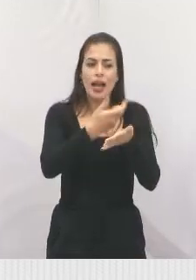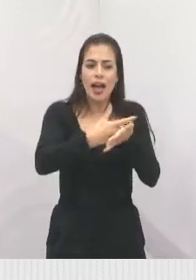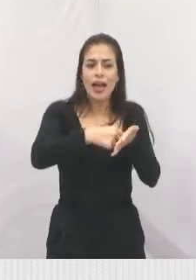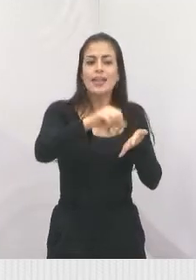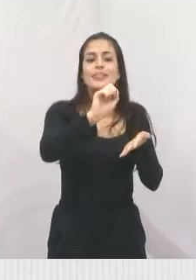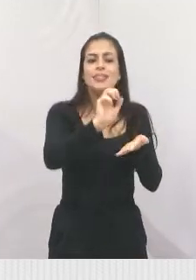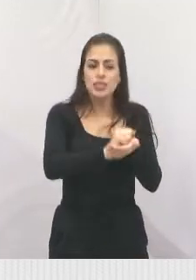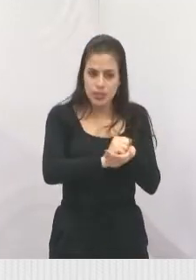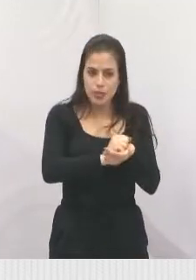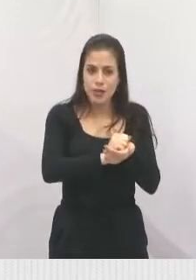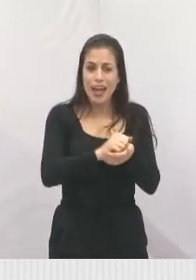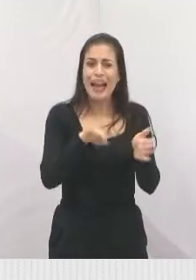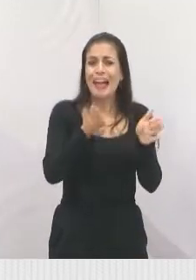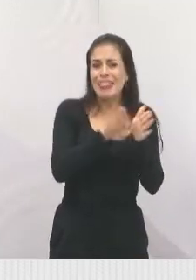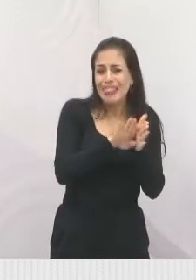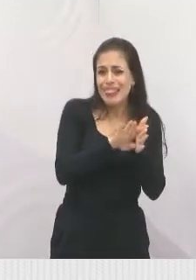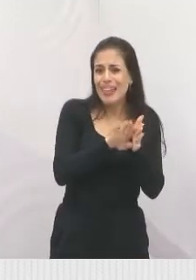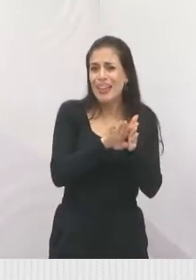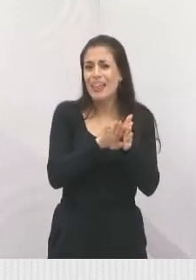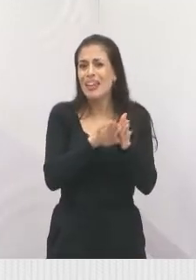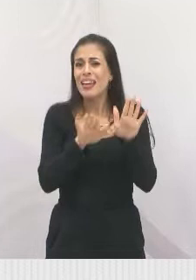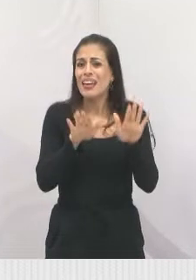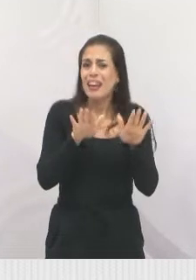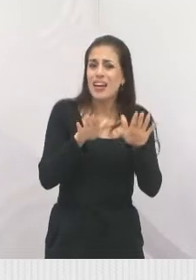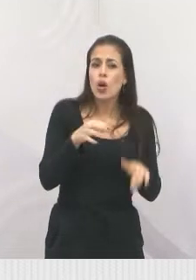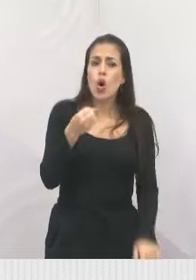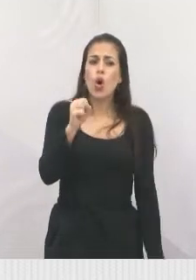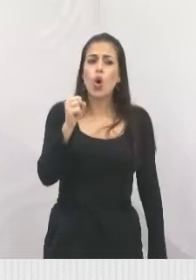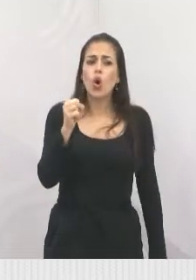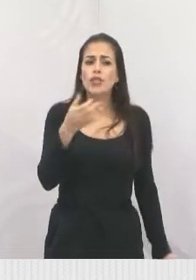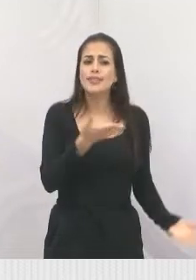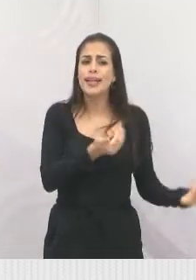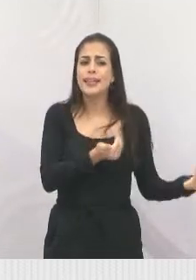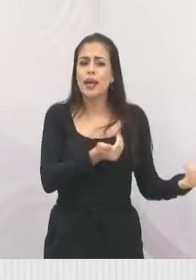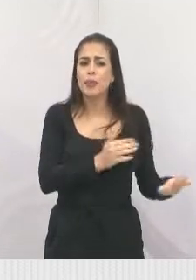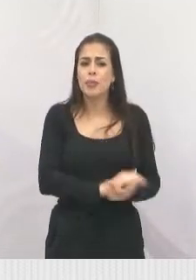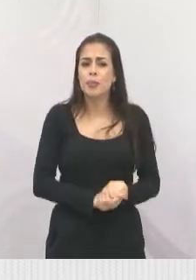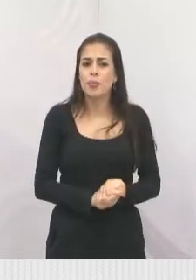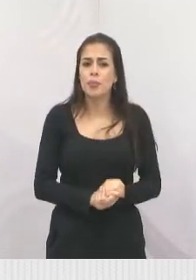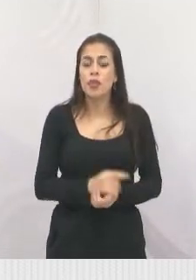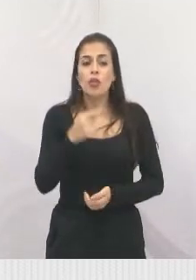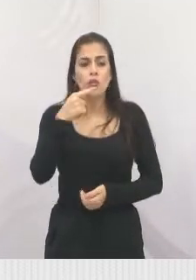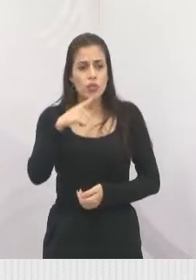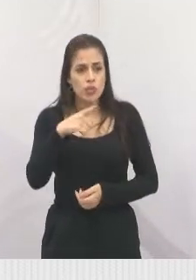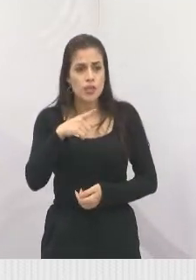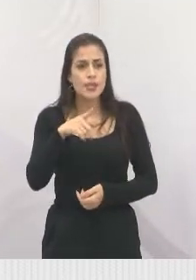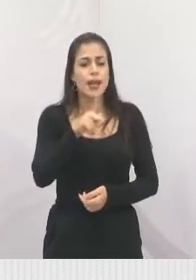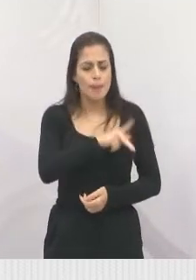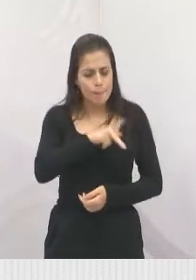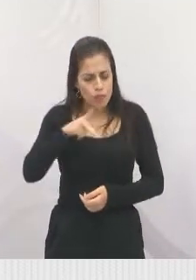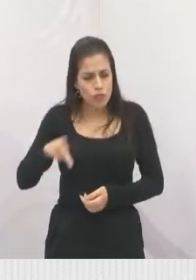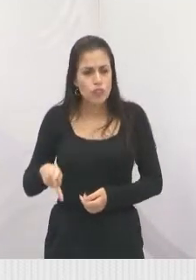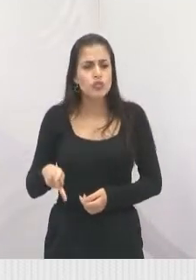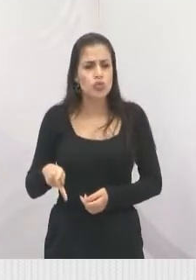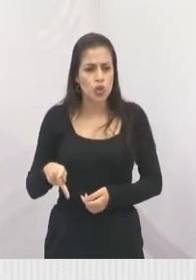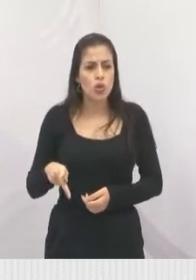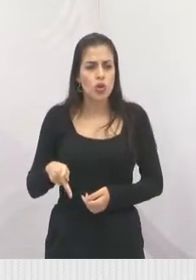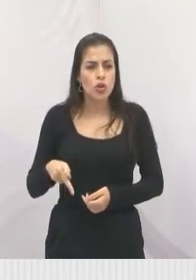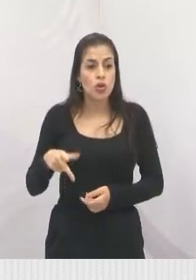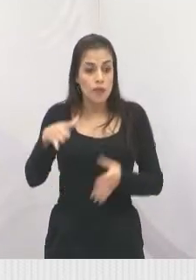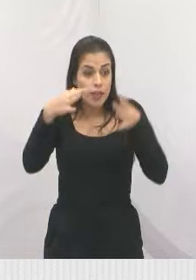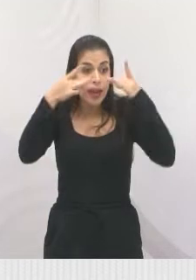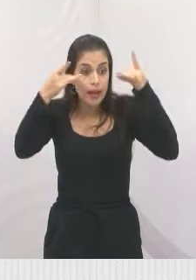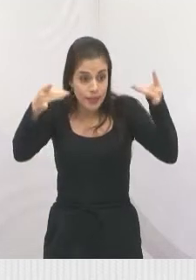experiência, é professor, é da área do magistério, fique atento, faça sua